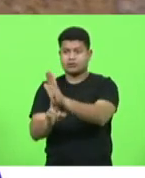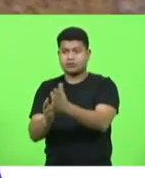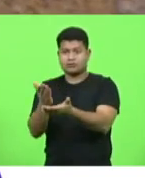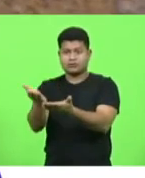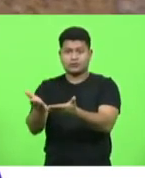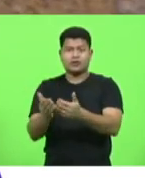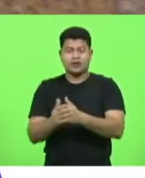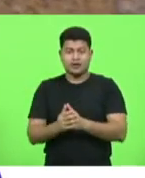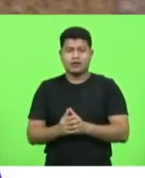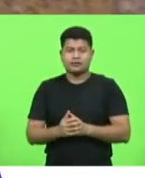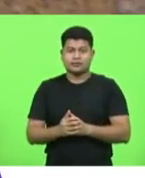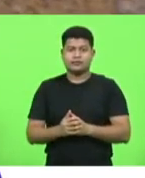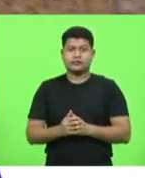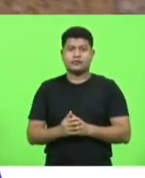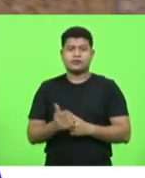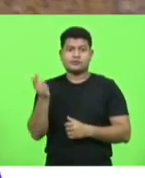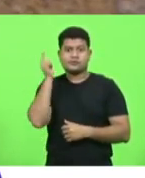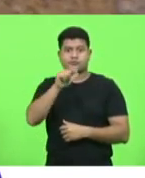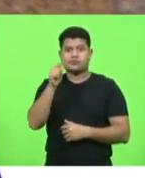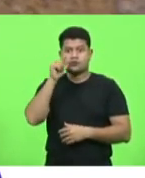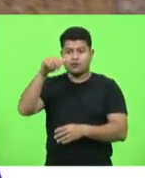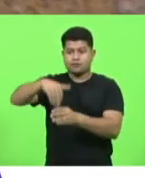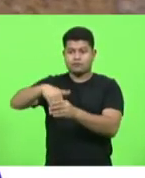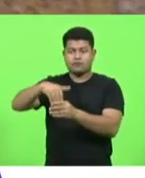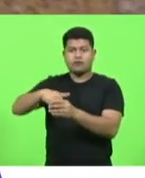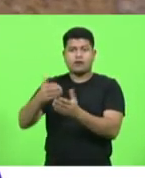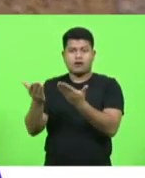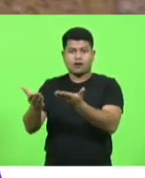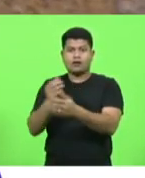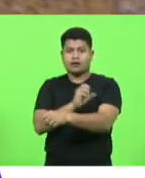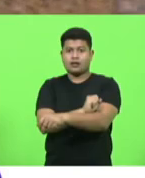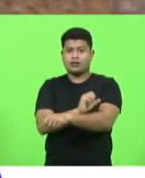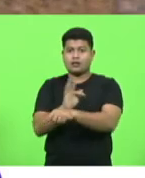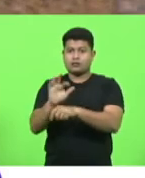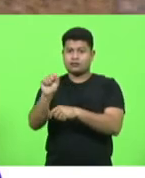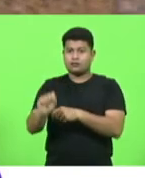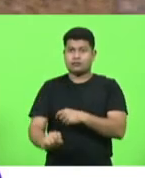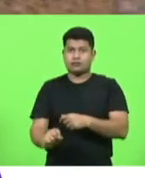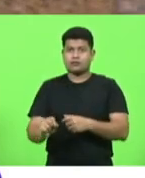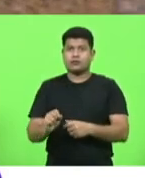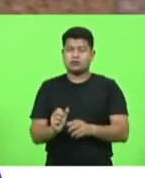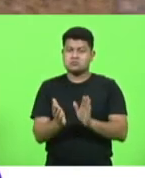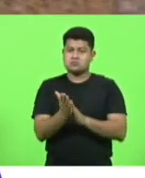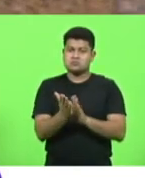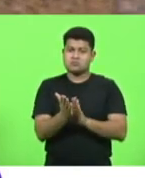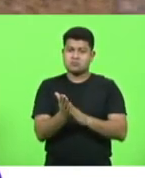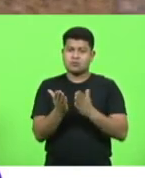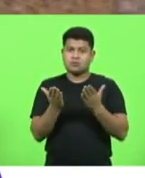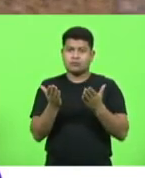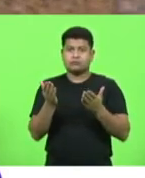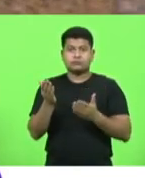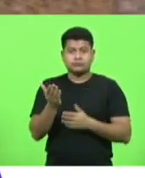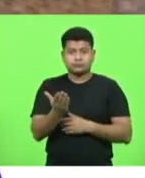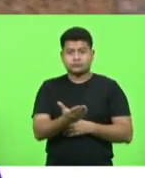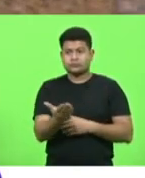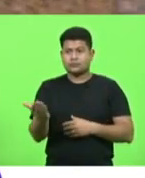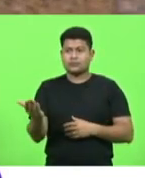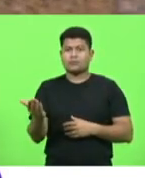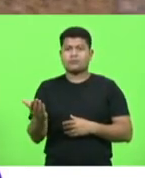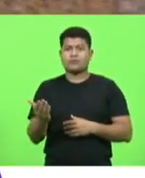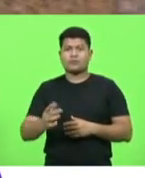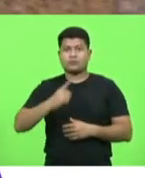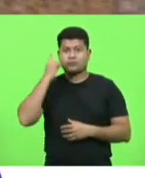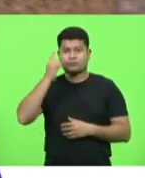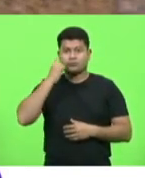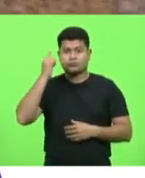voto dentro de São Francisco do Sul que olhem com carinho para essa cidade e parabenizar aqui como eu disse os deputados